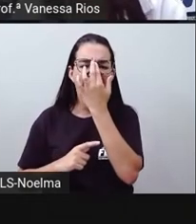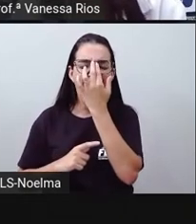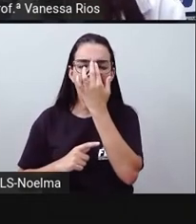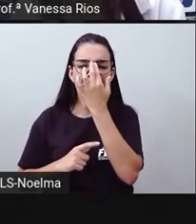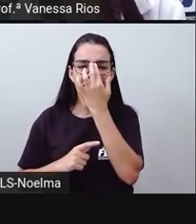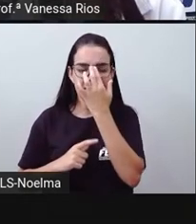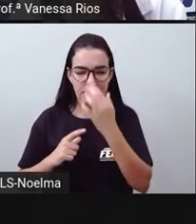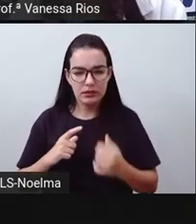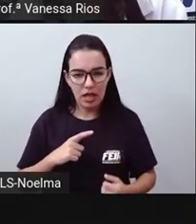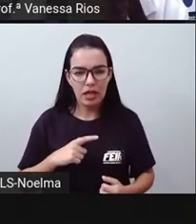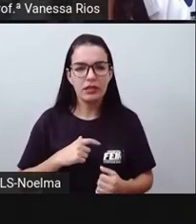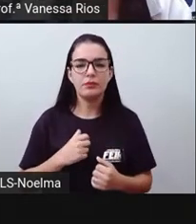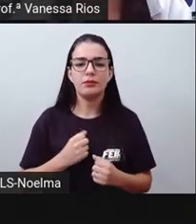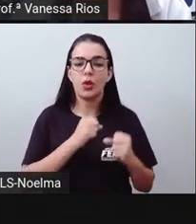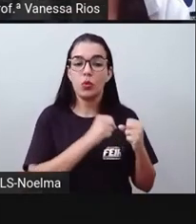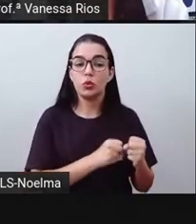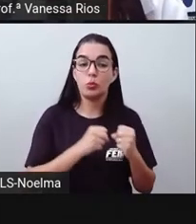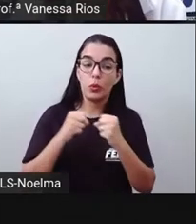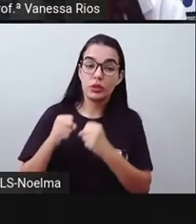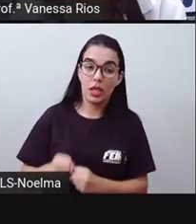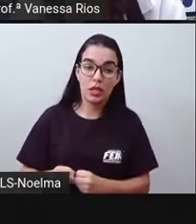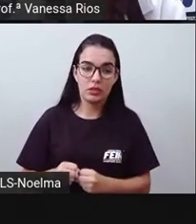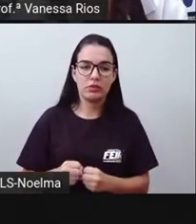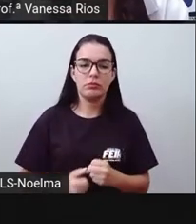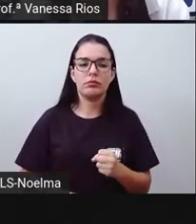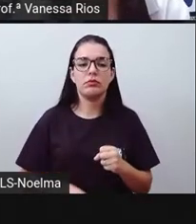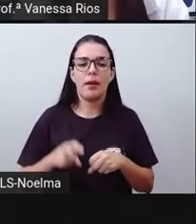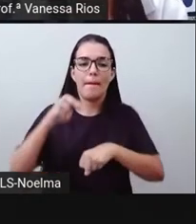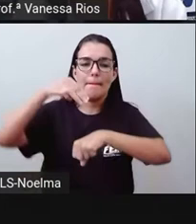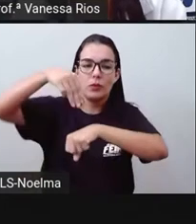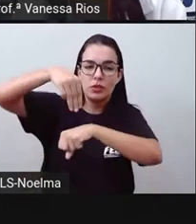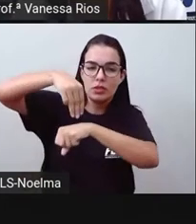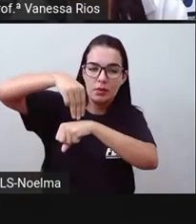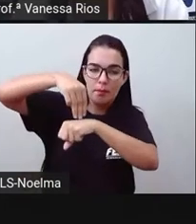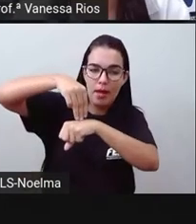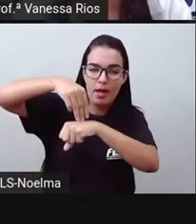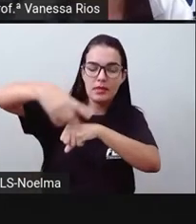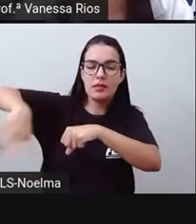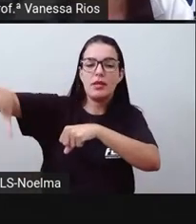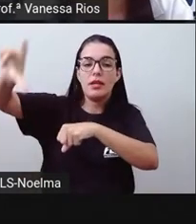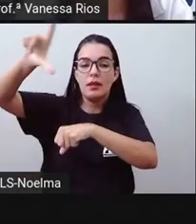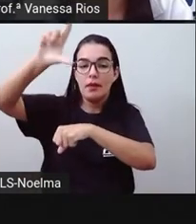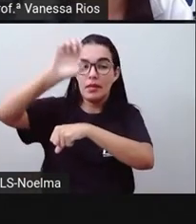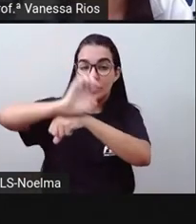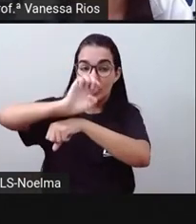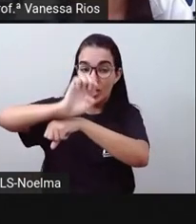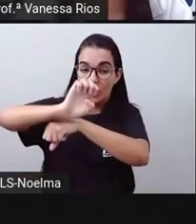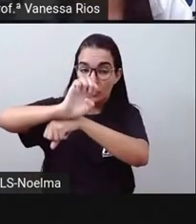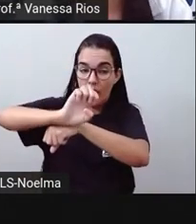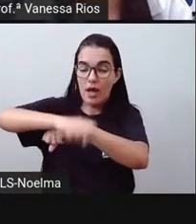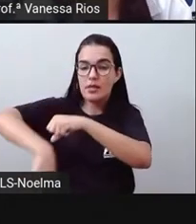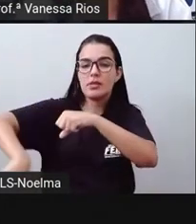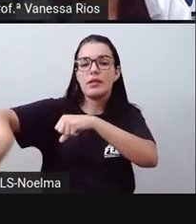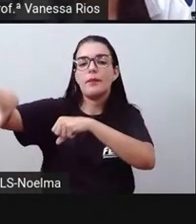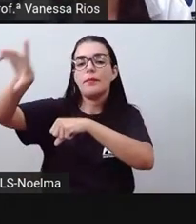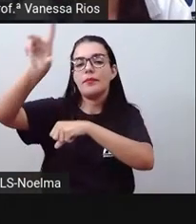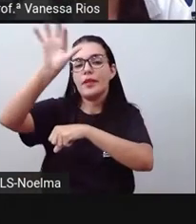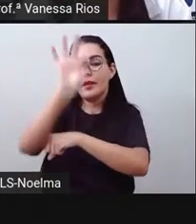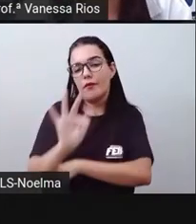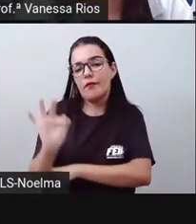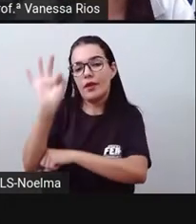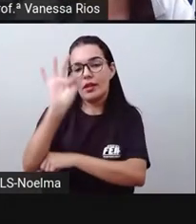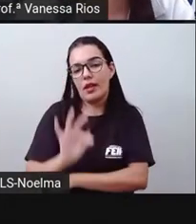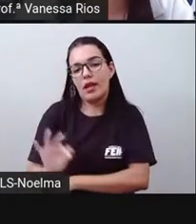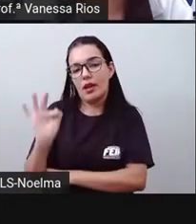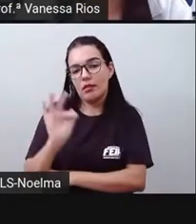do Brasil como um todo, que vão ser responsáveis por determinadas rodovias e estradas no nosso país.